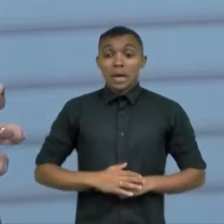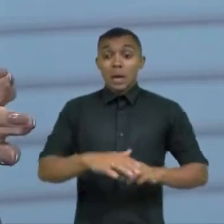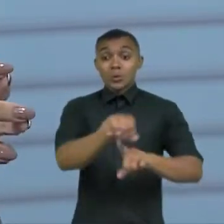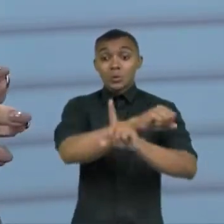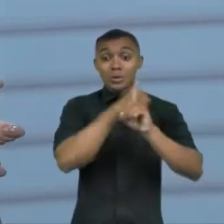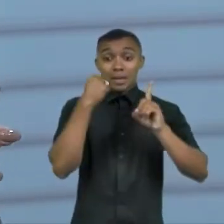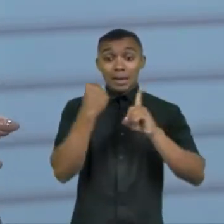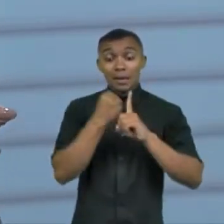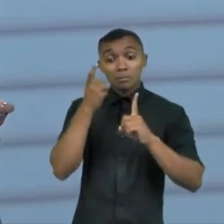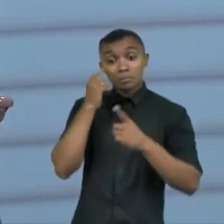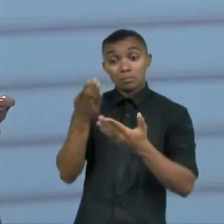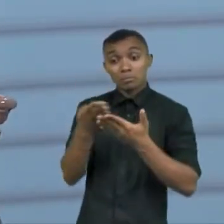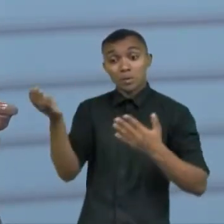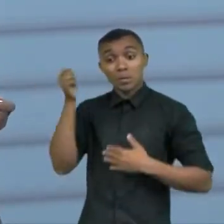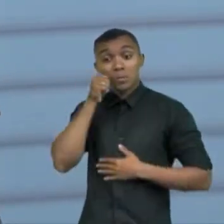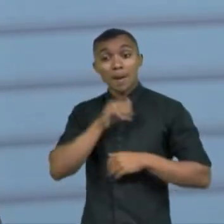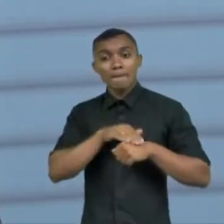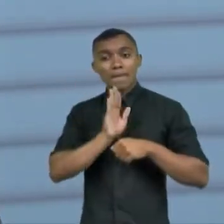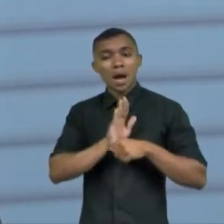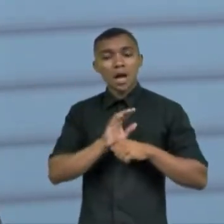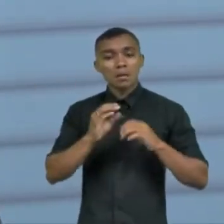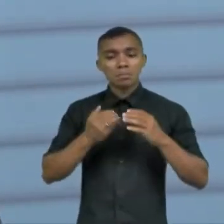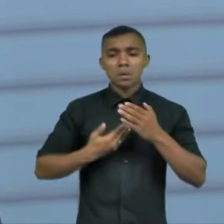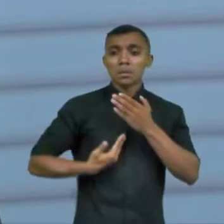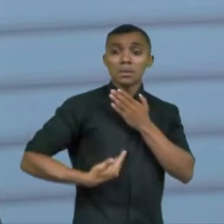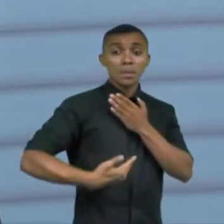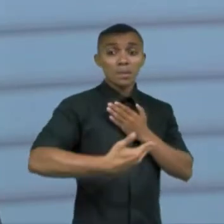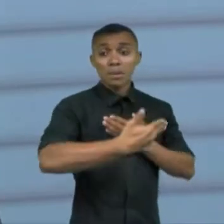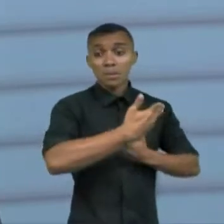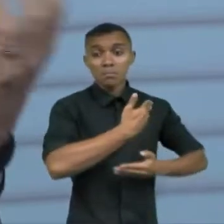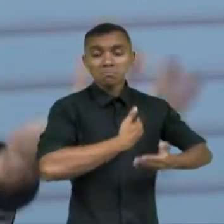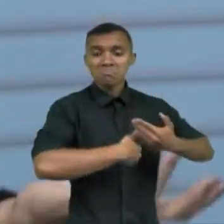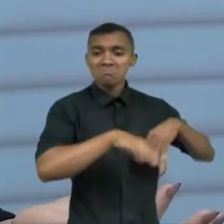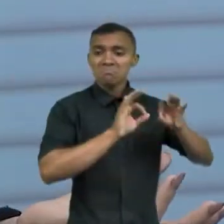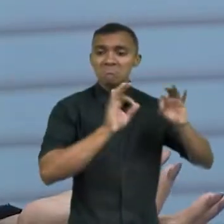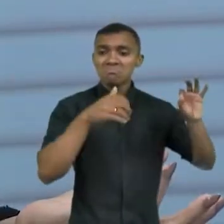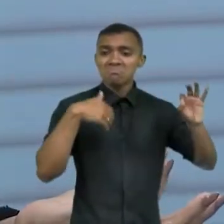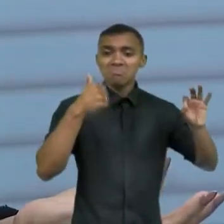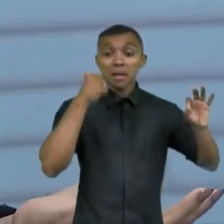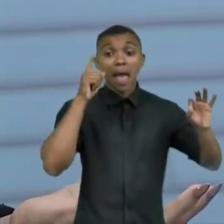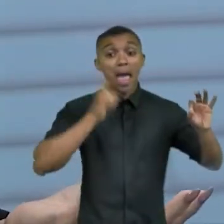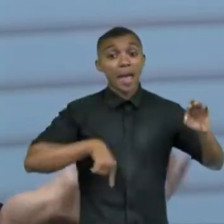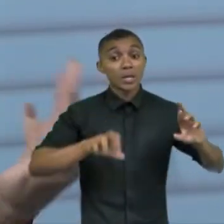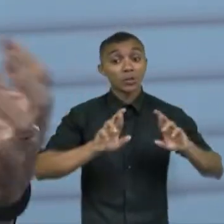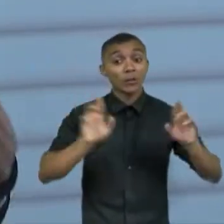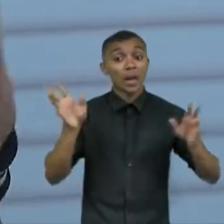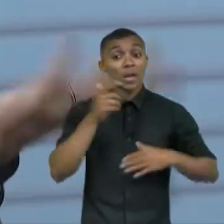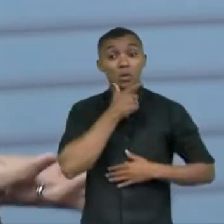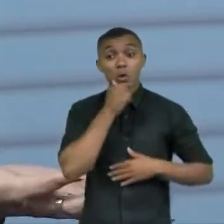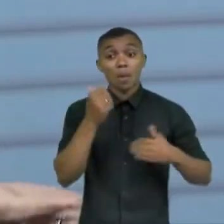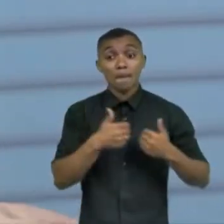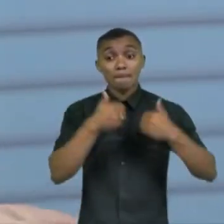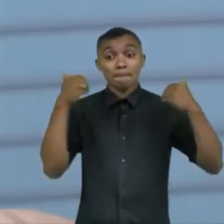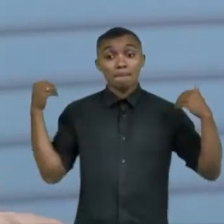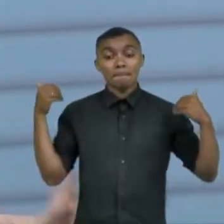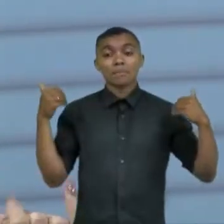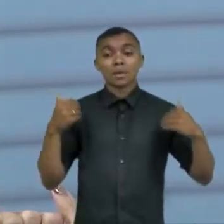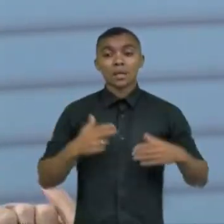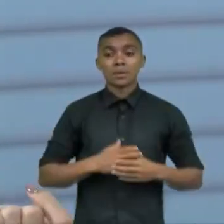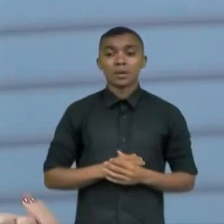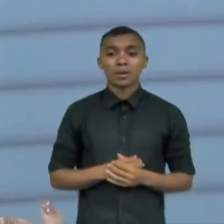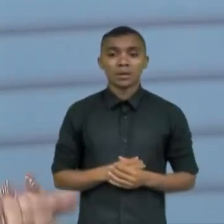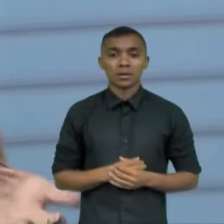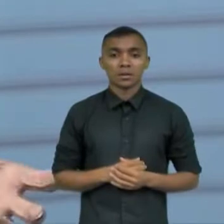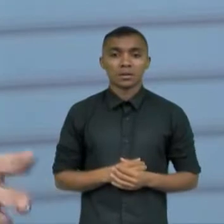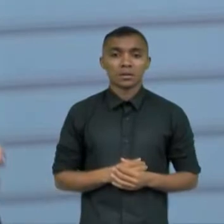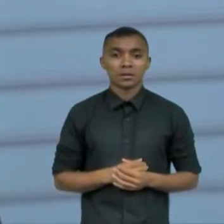meninas conseguem se relacionar diferente dos meninos não se sabe ainda o